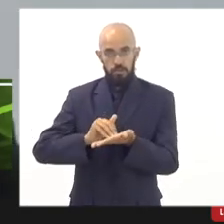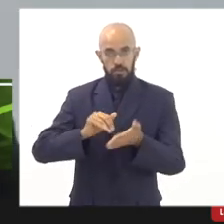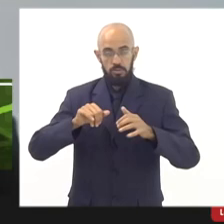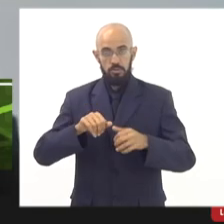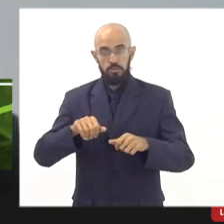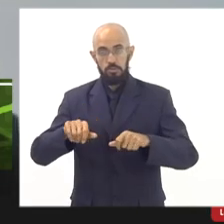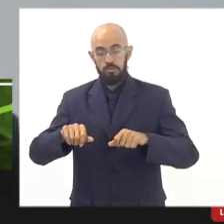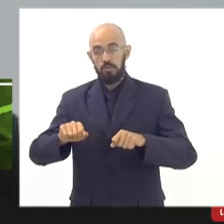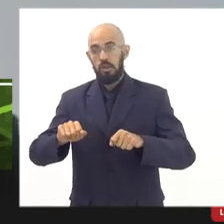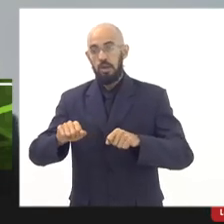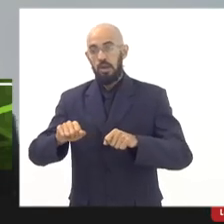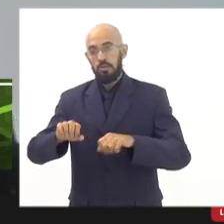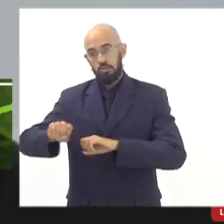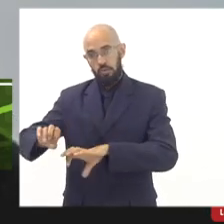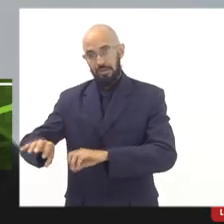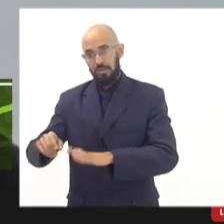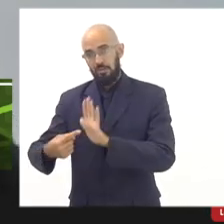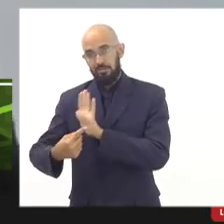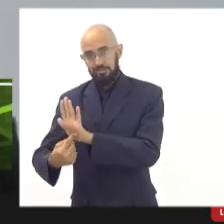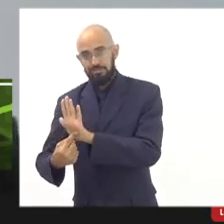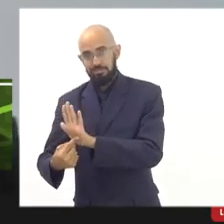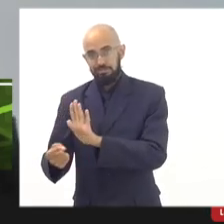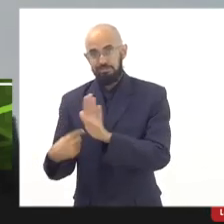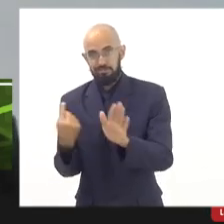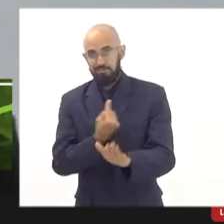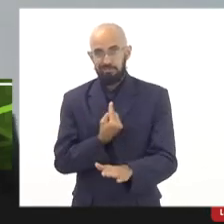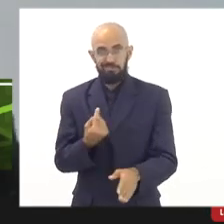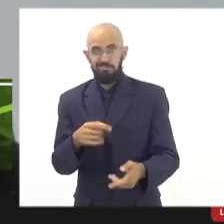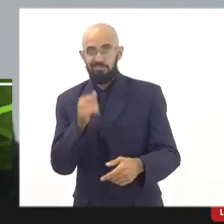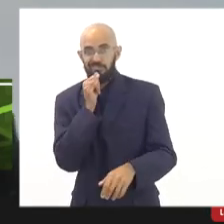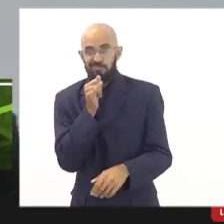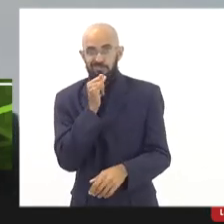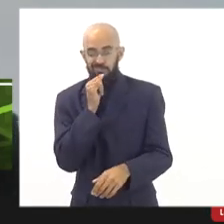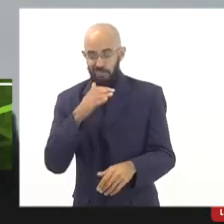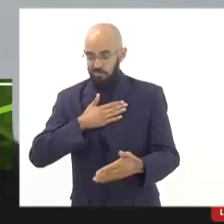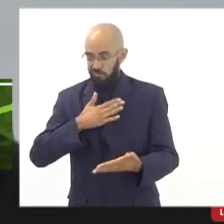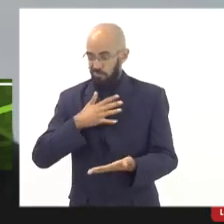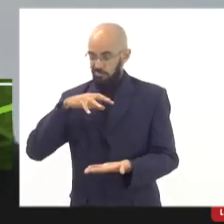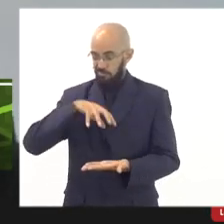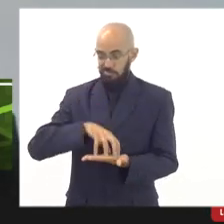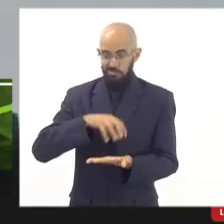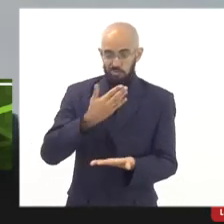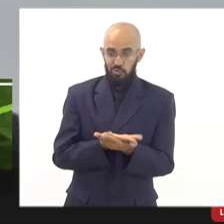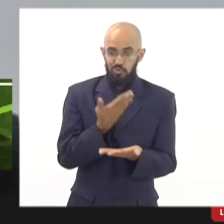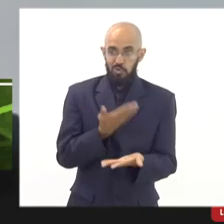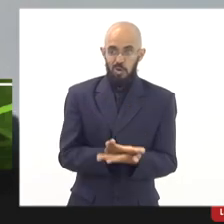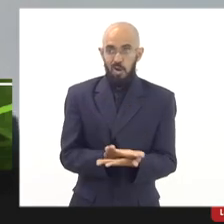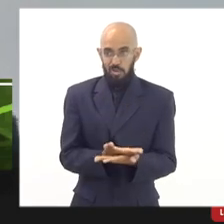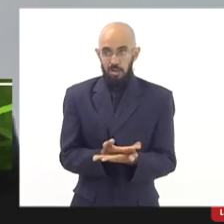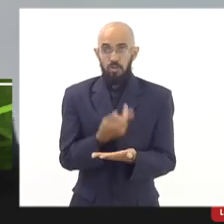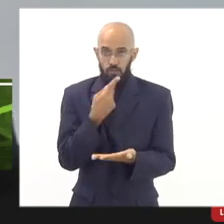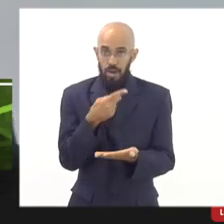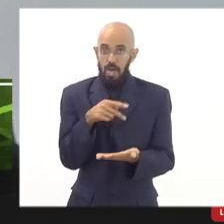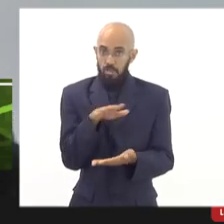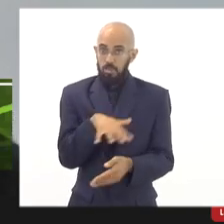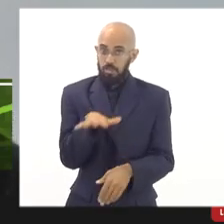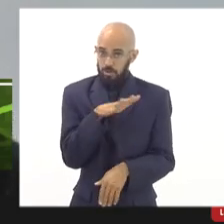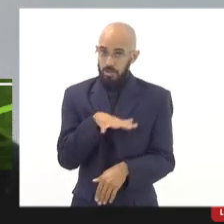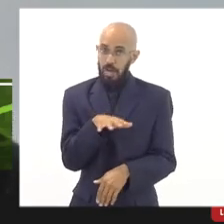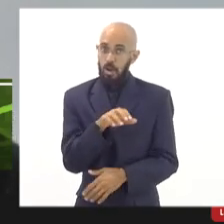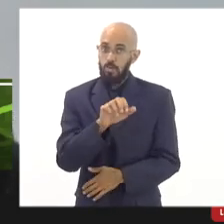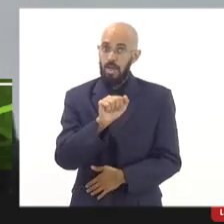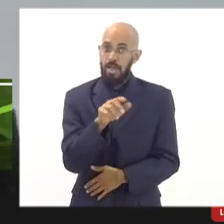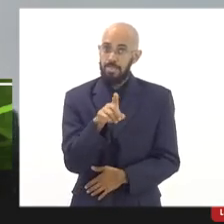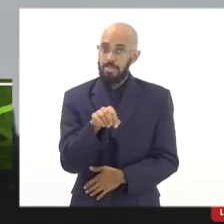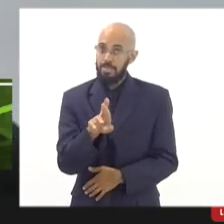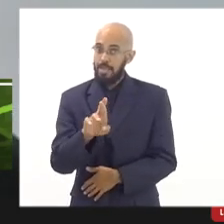do ano. Eu só posso dar o exemplo da minha unidade escolar, apesar de estar falando em nome da DERJ, não em nome da minha unidade